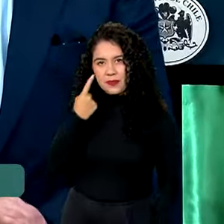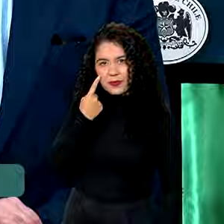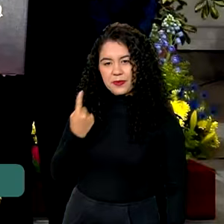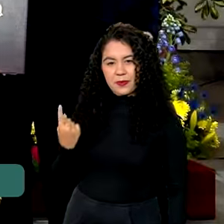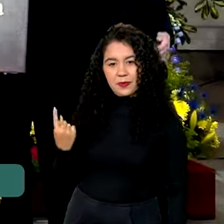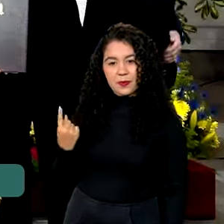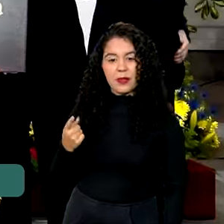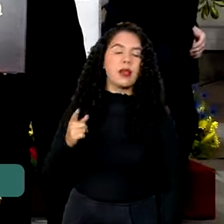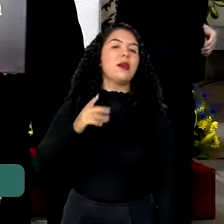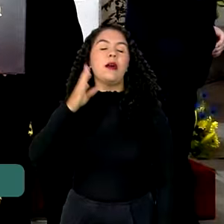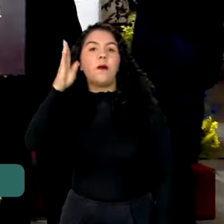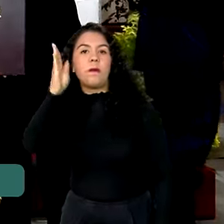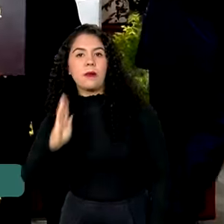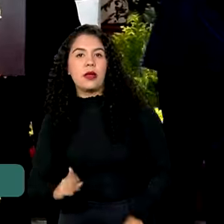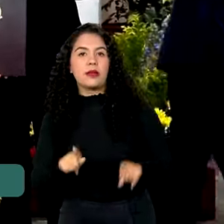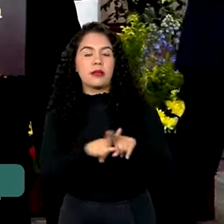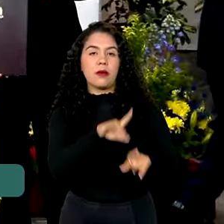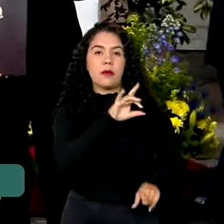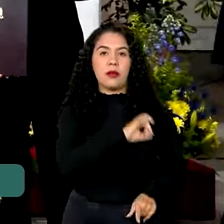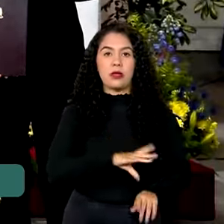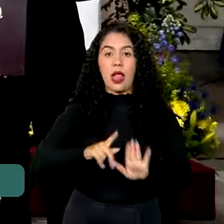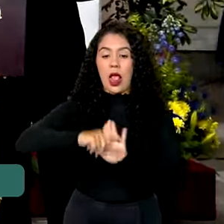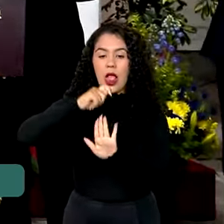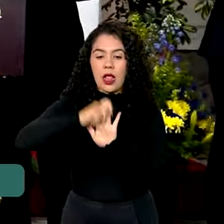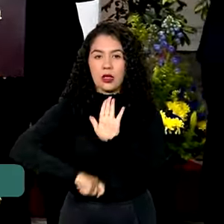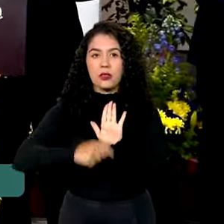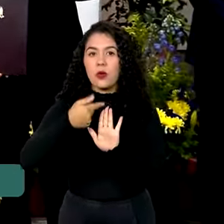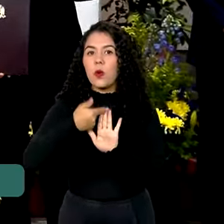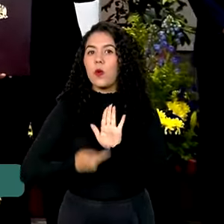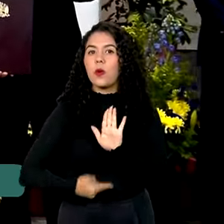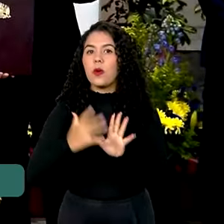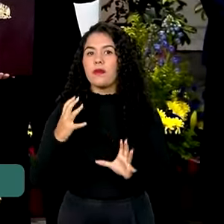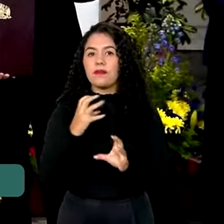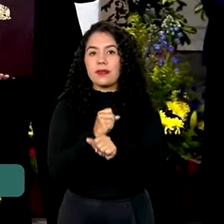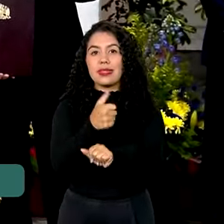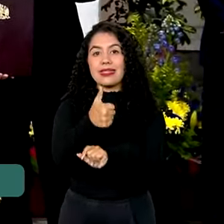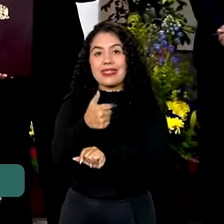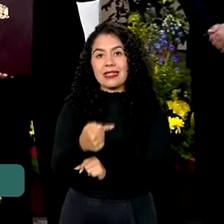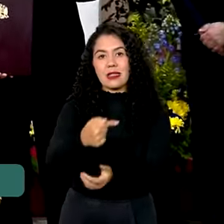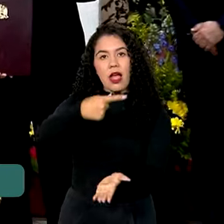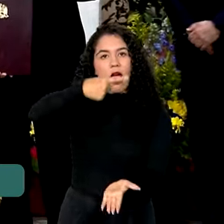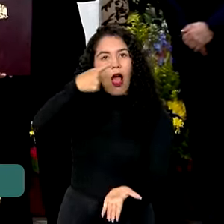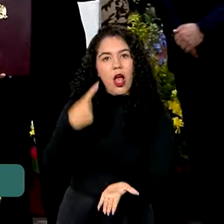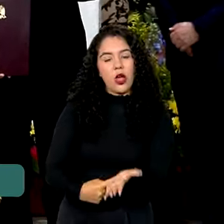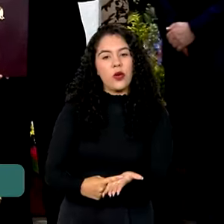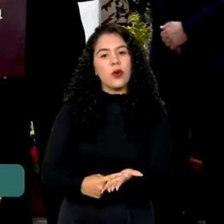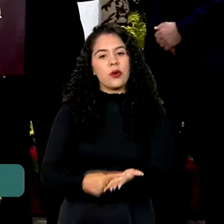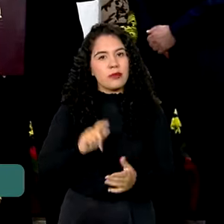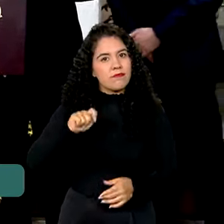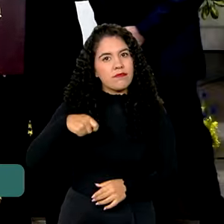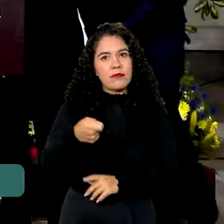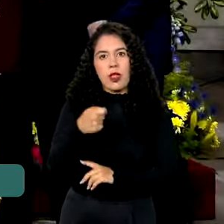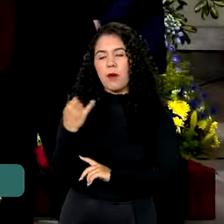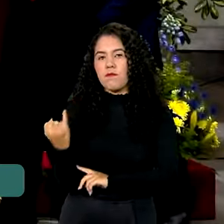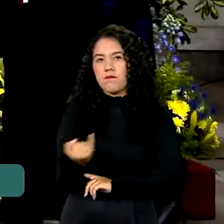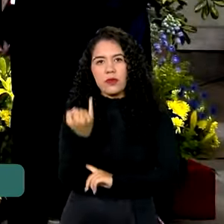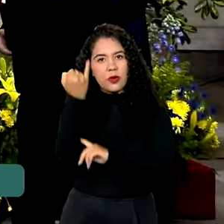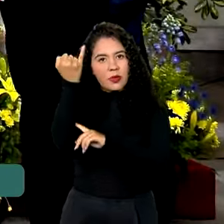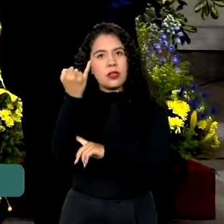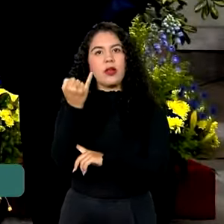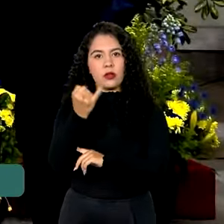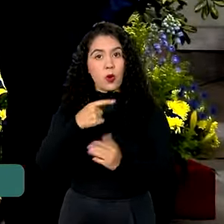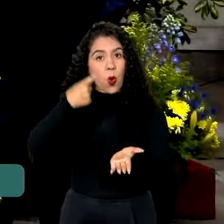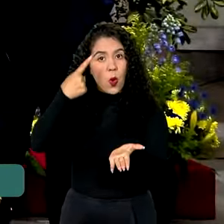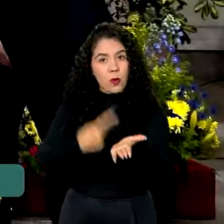Brasil e Chile assinaram 17 acordos que representam uma importante expansão da agenda bilateral.